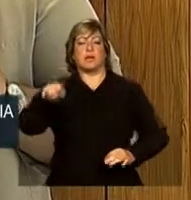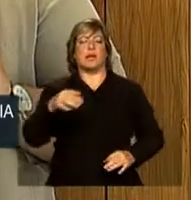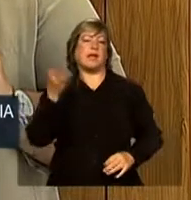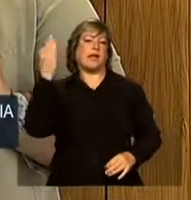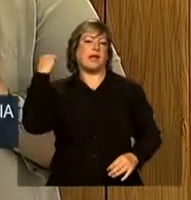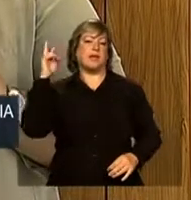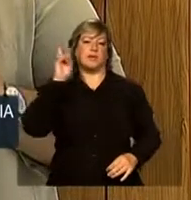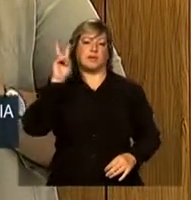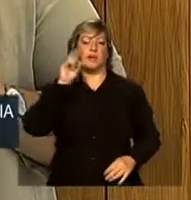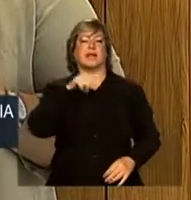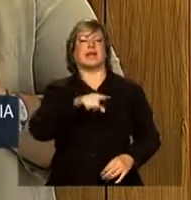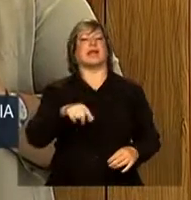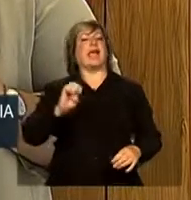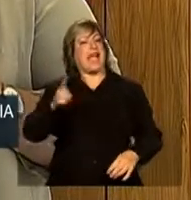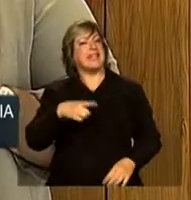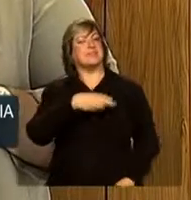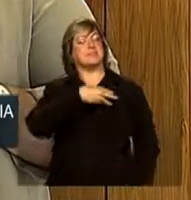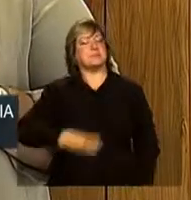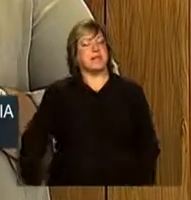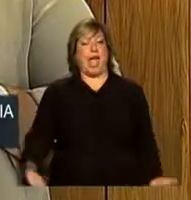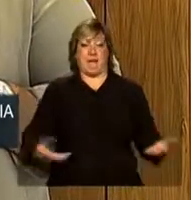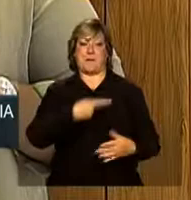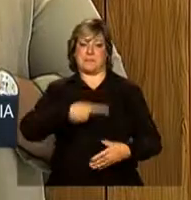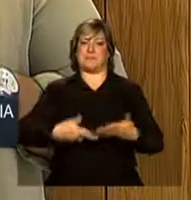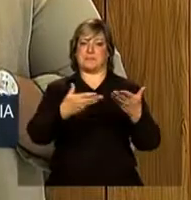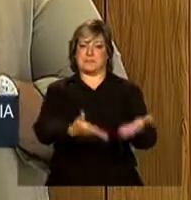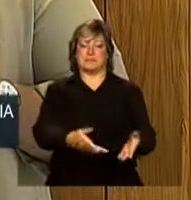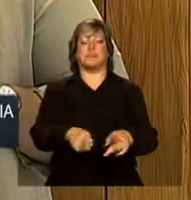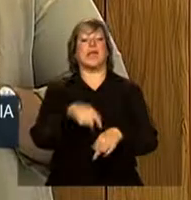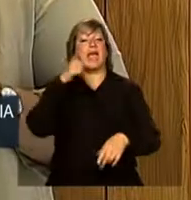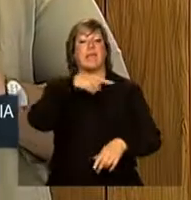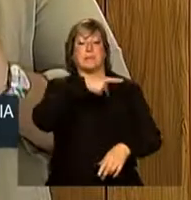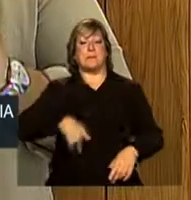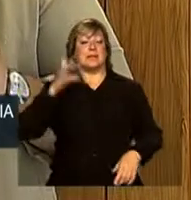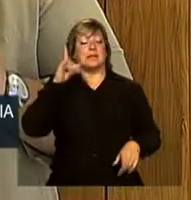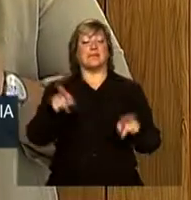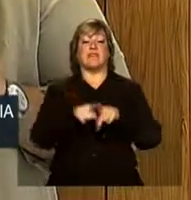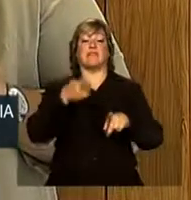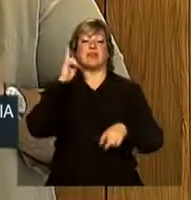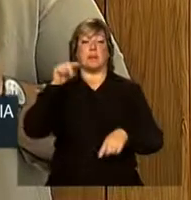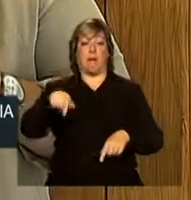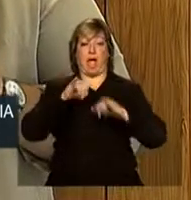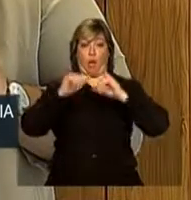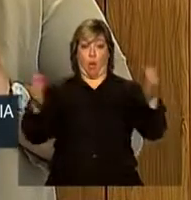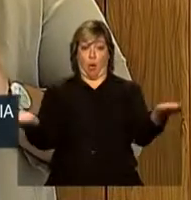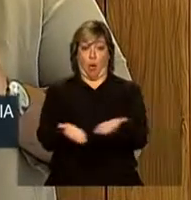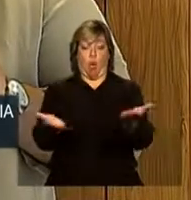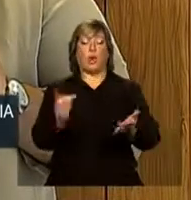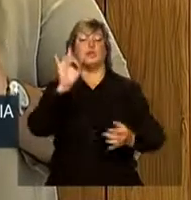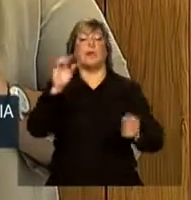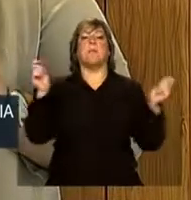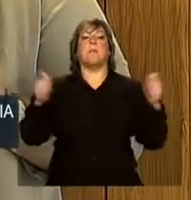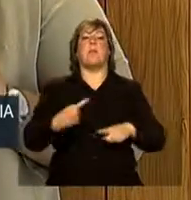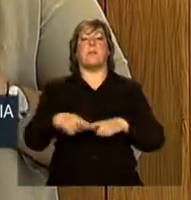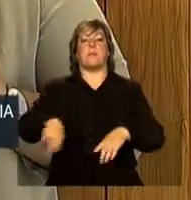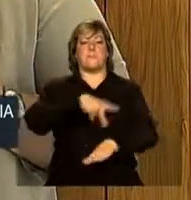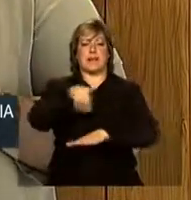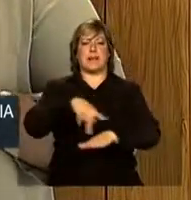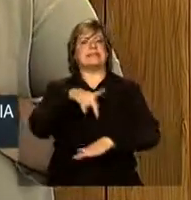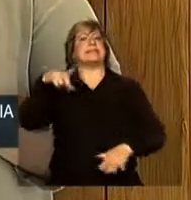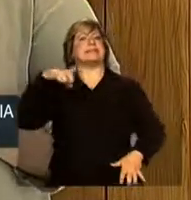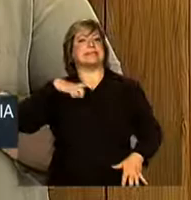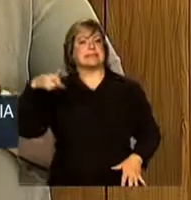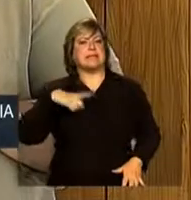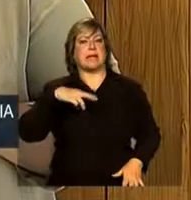época, época, inclusive, que ela era ministra de Minas e Energia. Ela falou também que esse anúncio de hoje só é possível porque o país tem